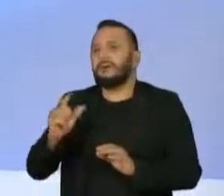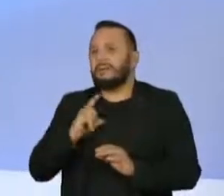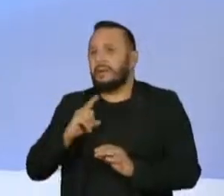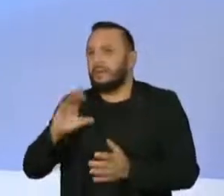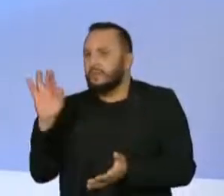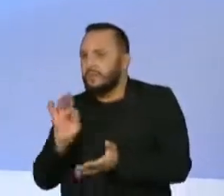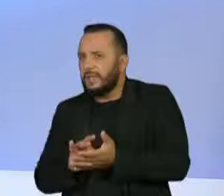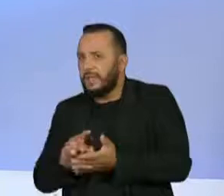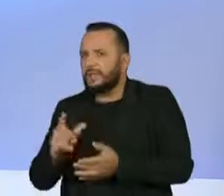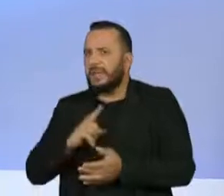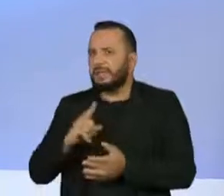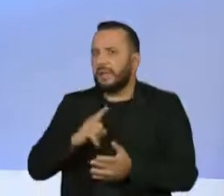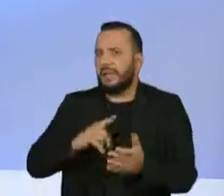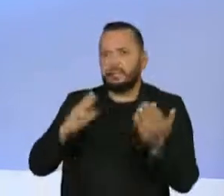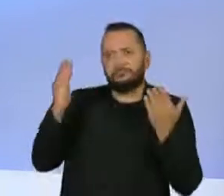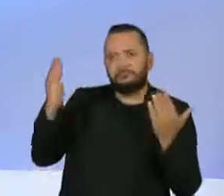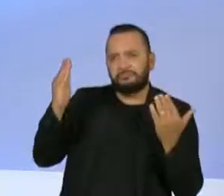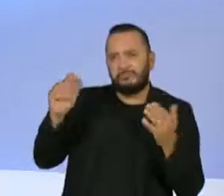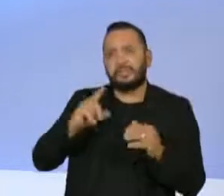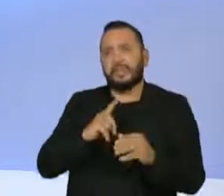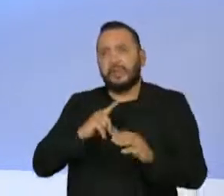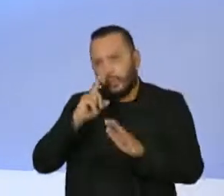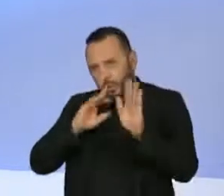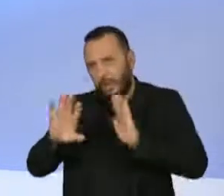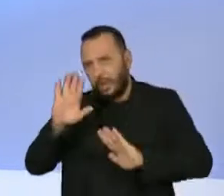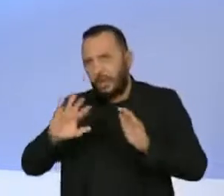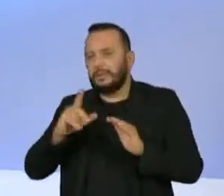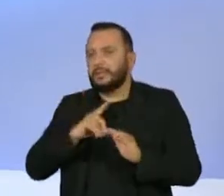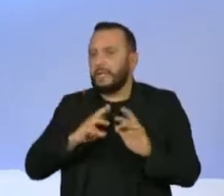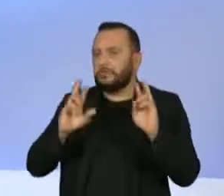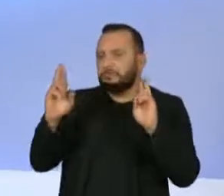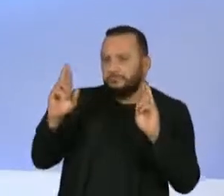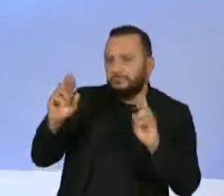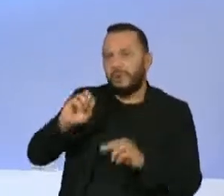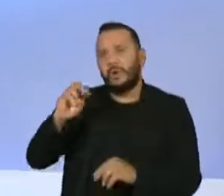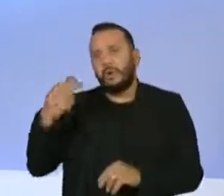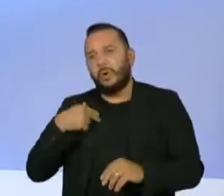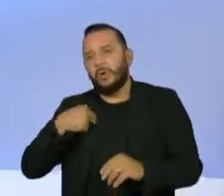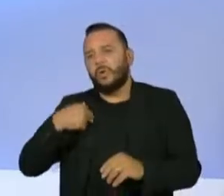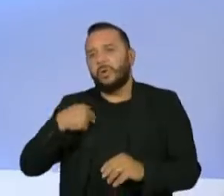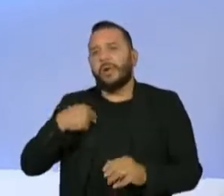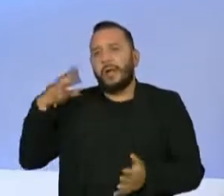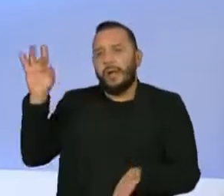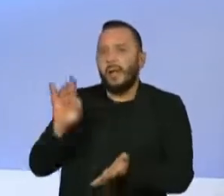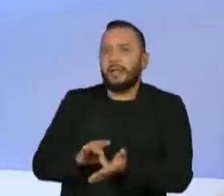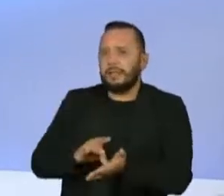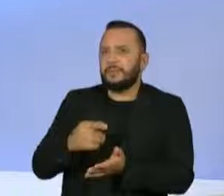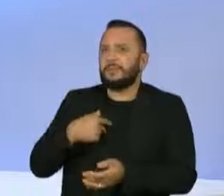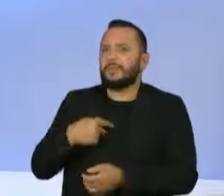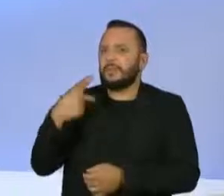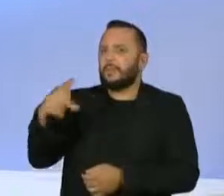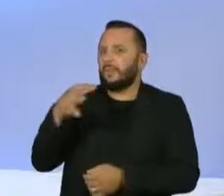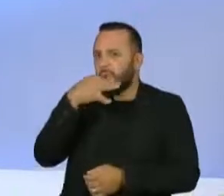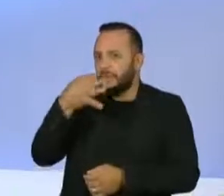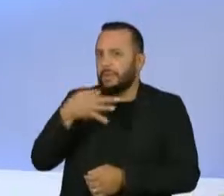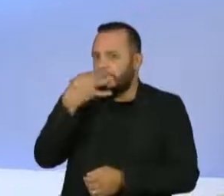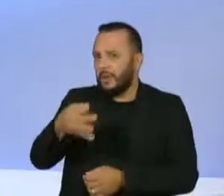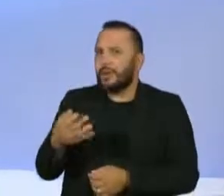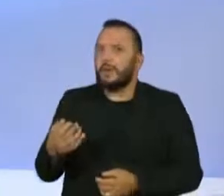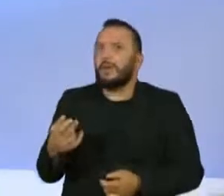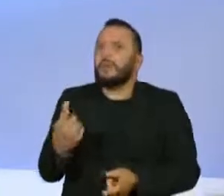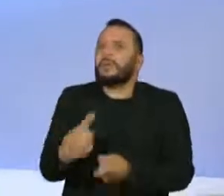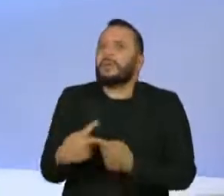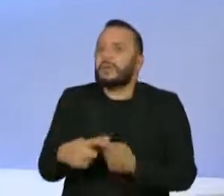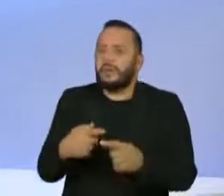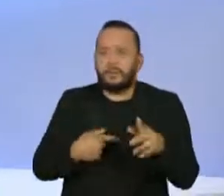que tem de pessimismo, o que tem de cautela, o que tem de realismo nessa leitura, na sua concepção, que coloca o